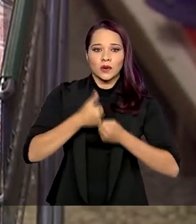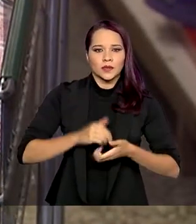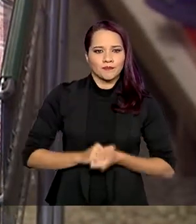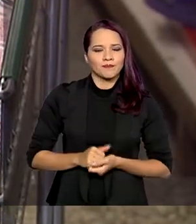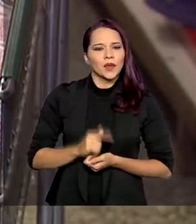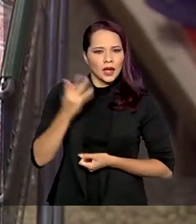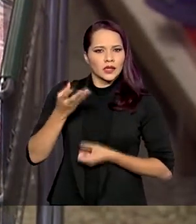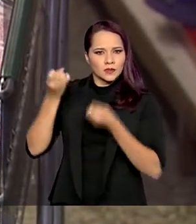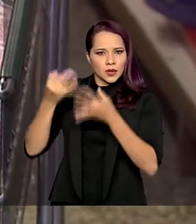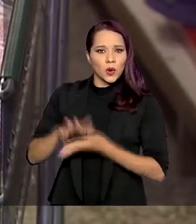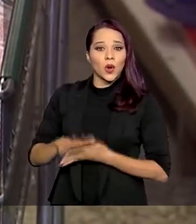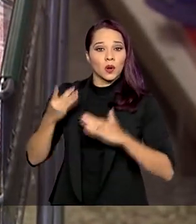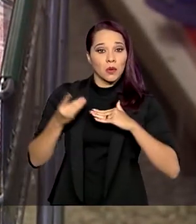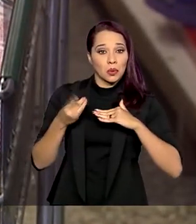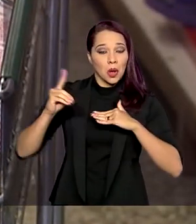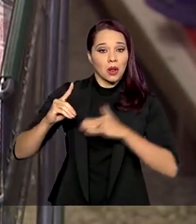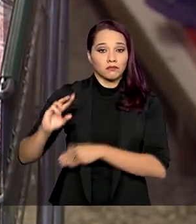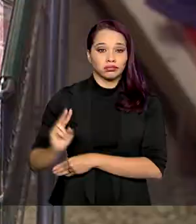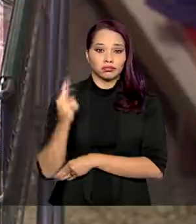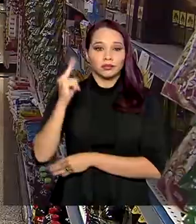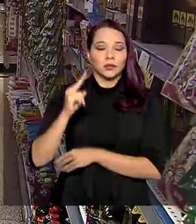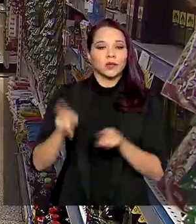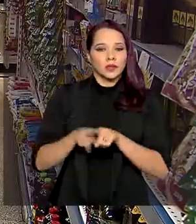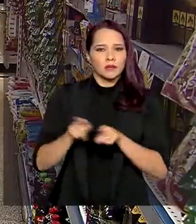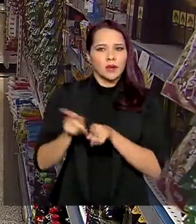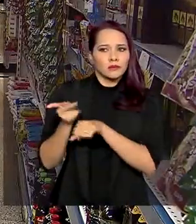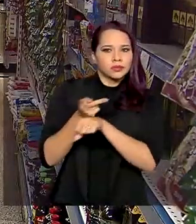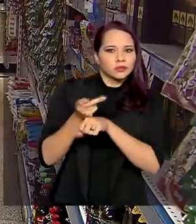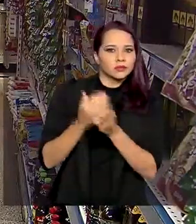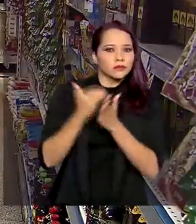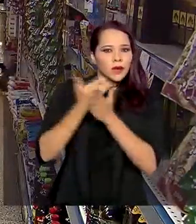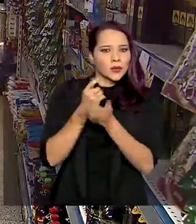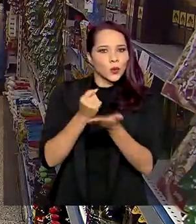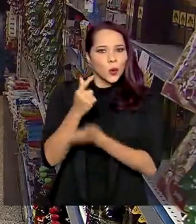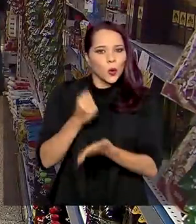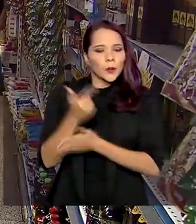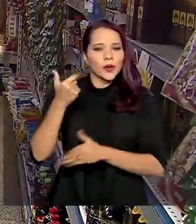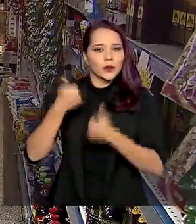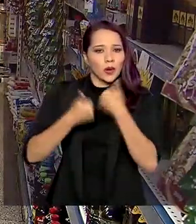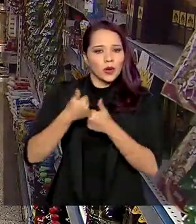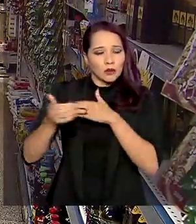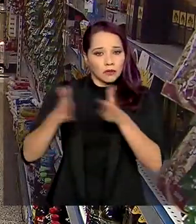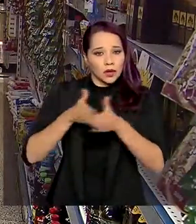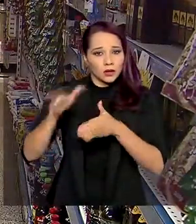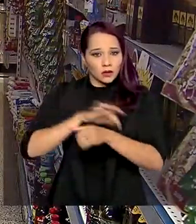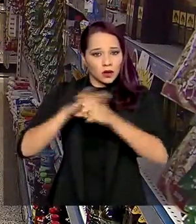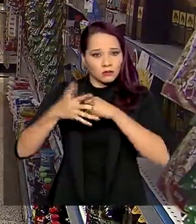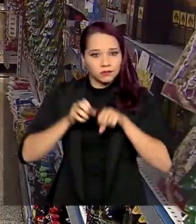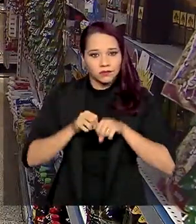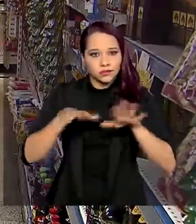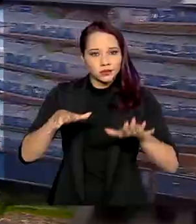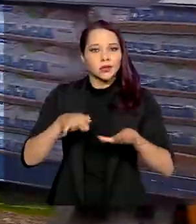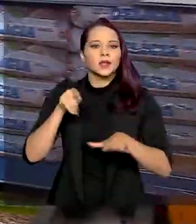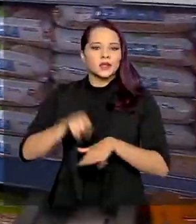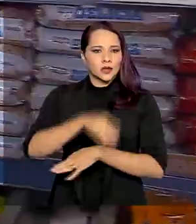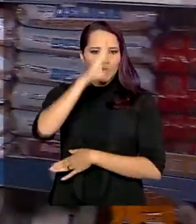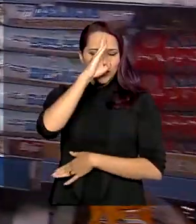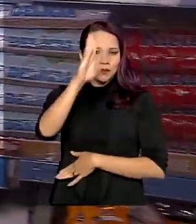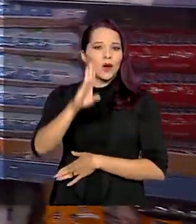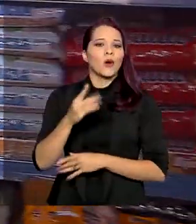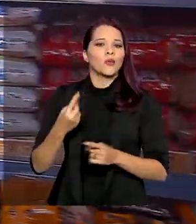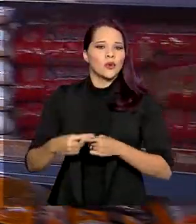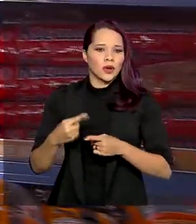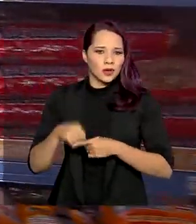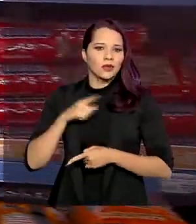Segundo ele, o dólar valorizado e o aumento da procura pelo produto devido à pandemia do novo coronavírus são as principais